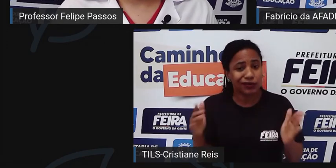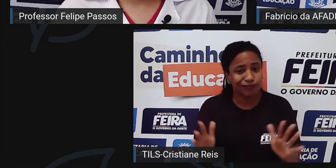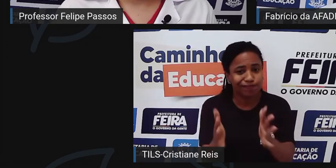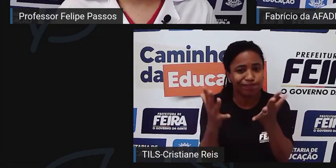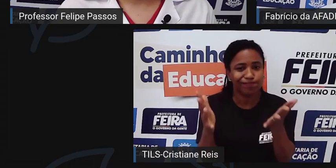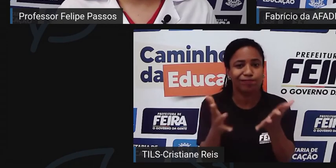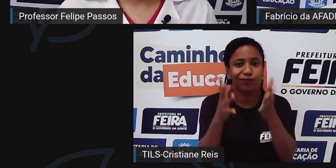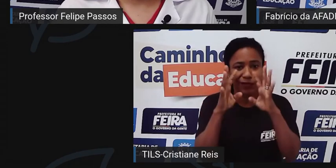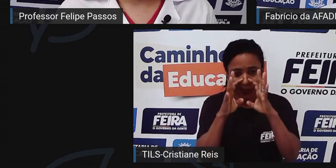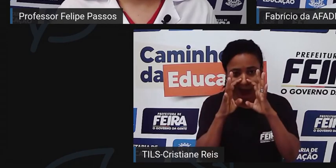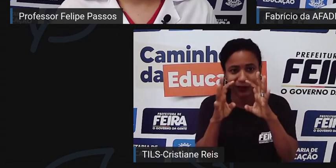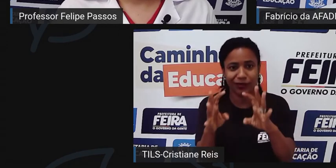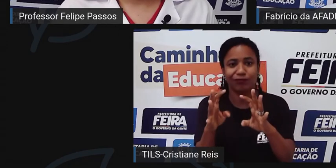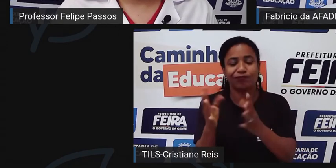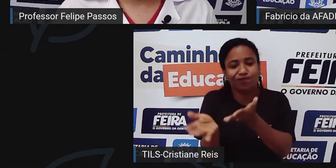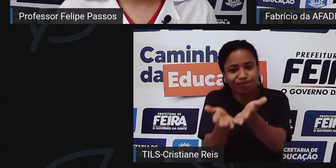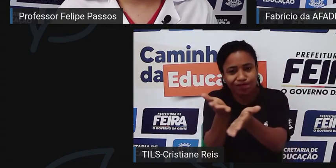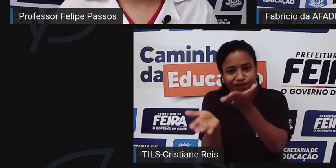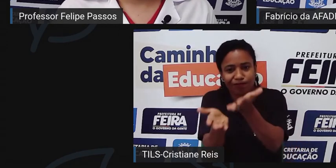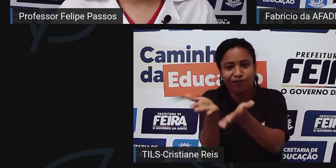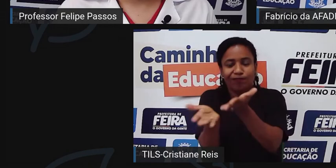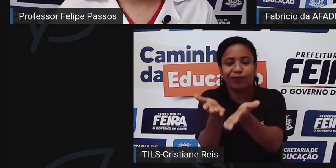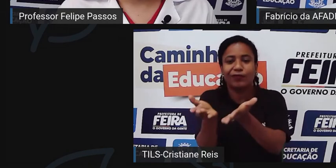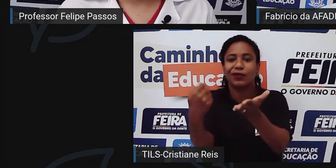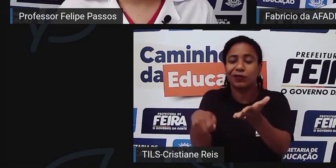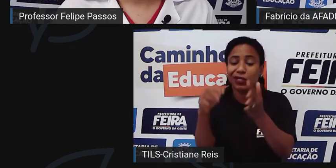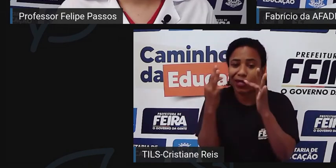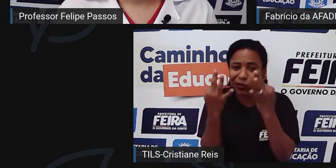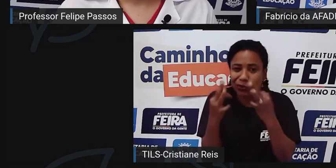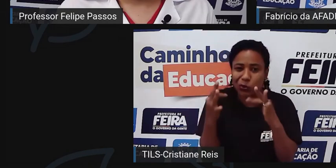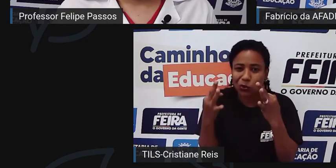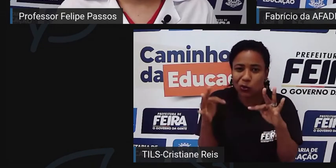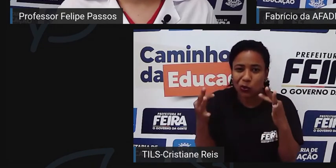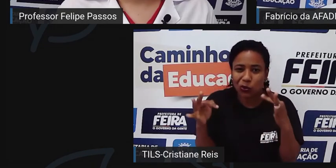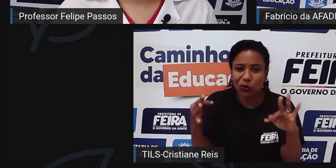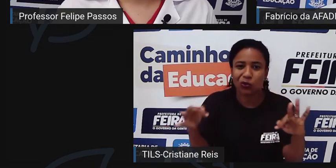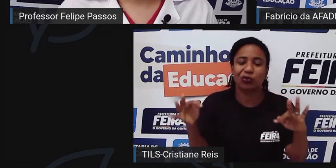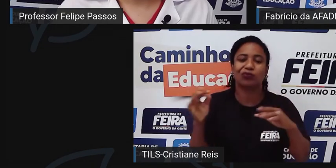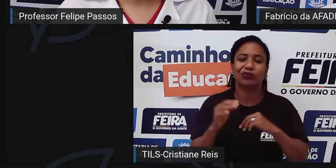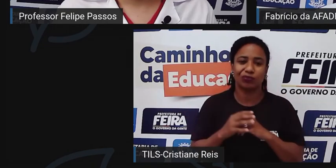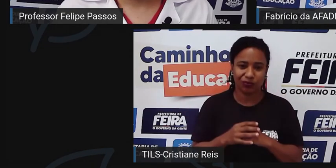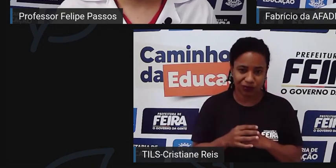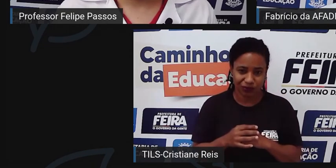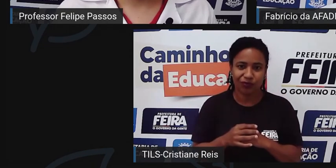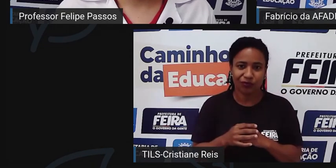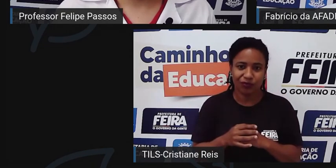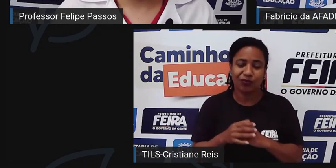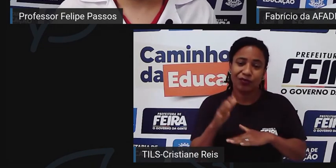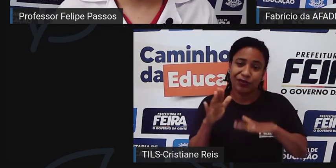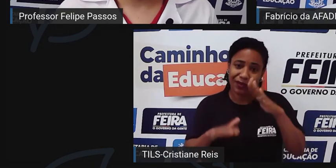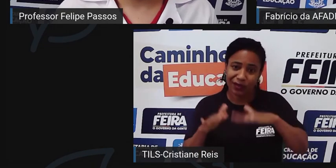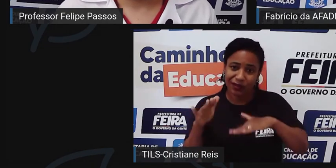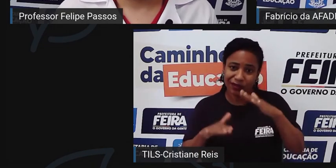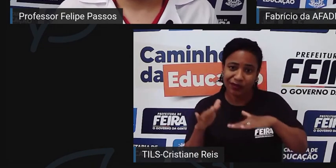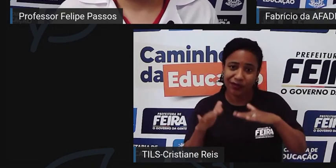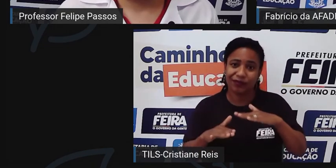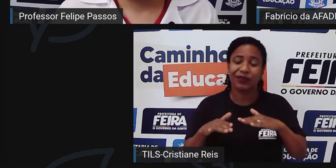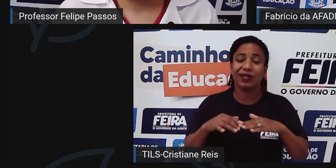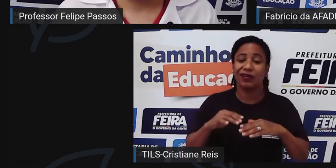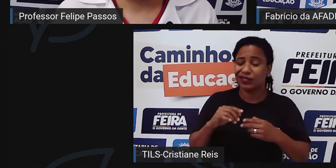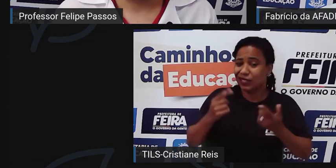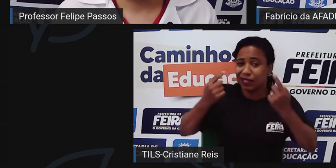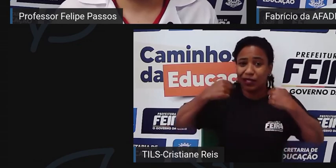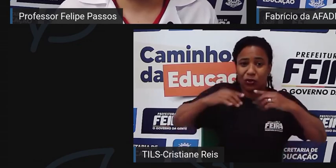a ele, porque, na maioria das vezes, esse aluno está sentindo dor, esse aluno está com um encadeamento de crise,